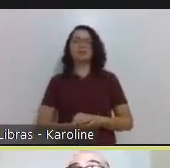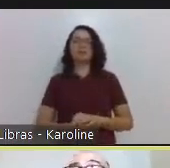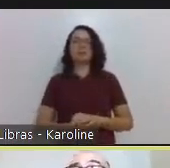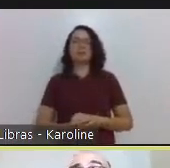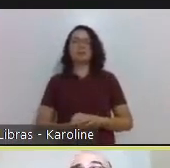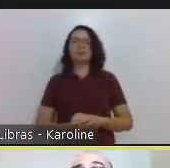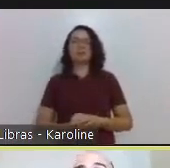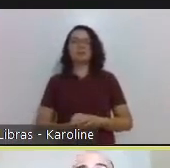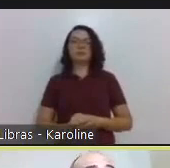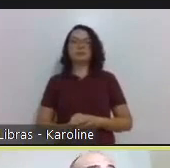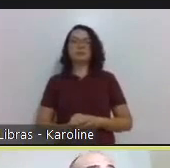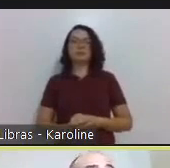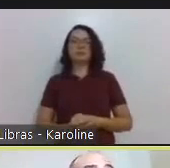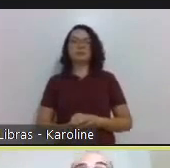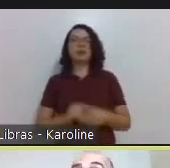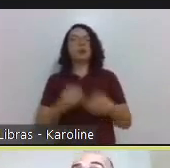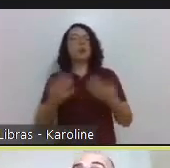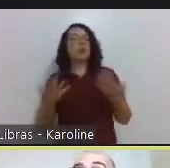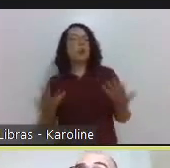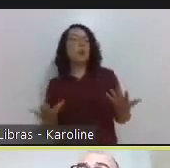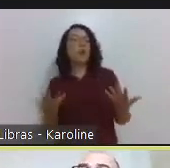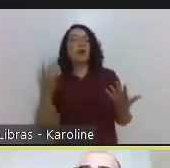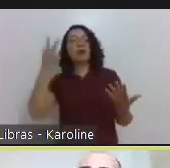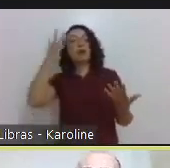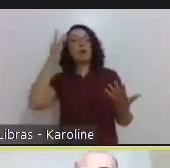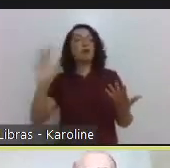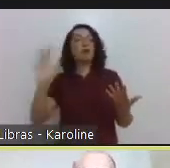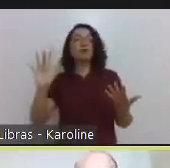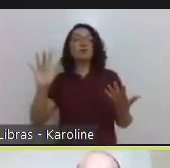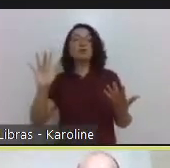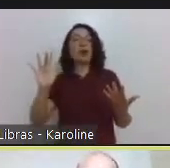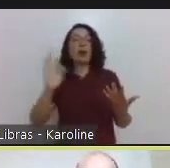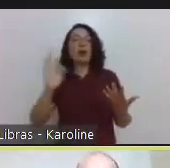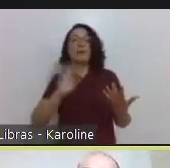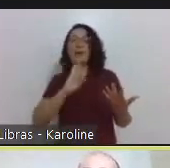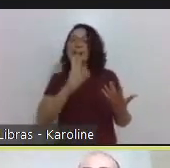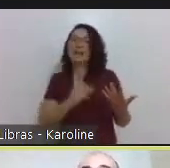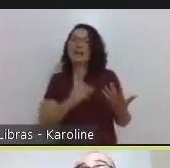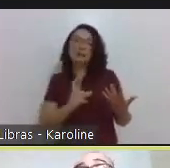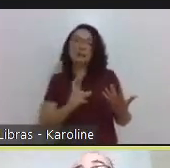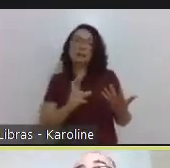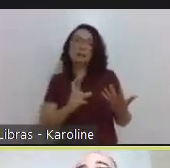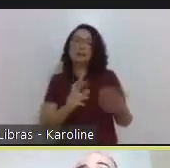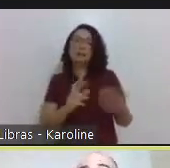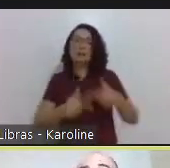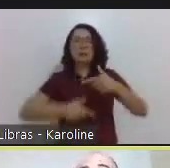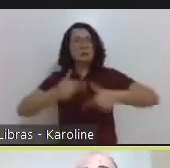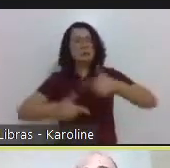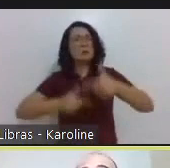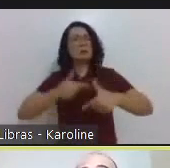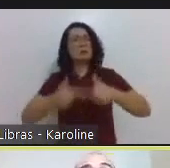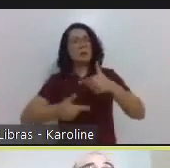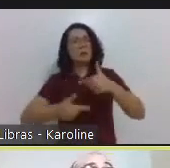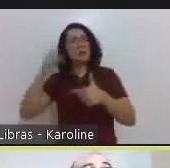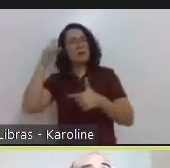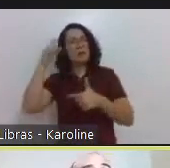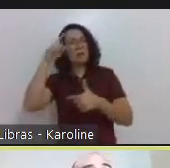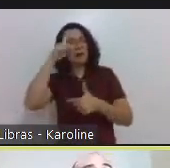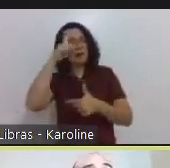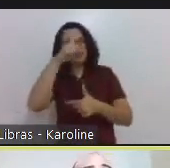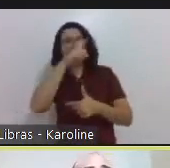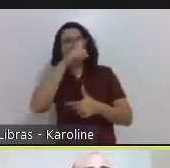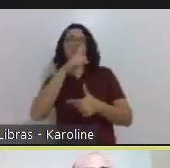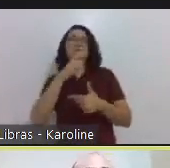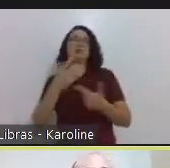quando sabemos as respostas, nosso trabalho é muito mais complexo. É o que eu senti trabalhando com meus